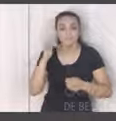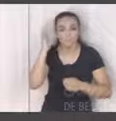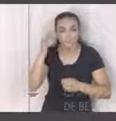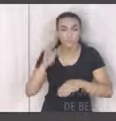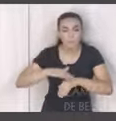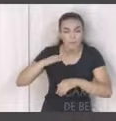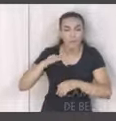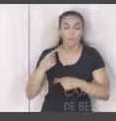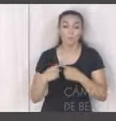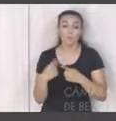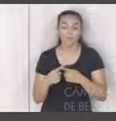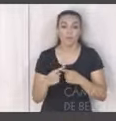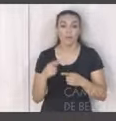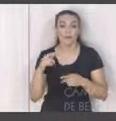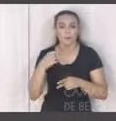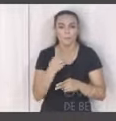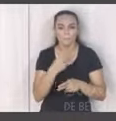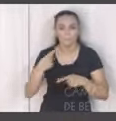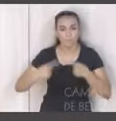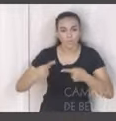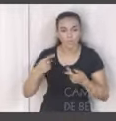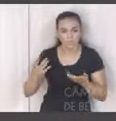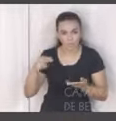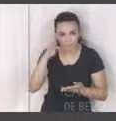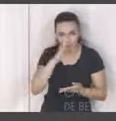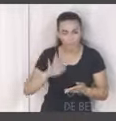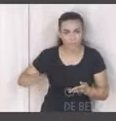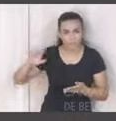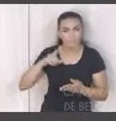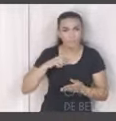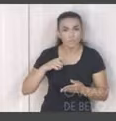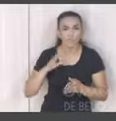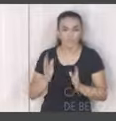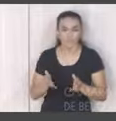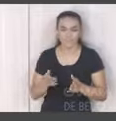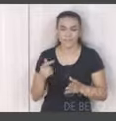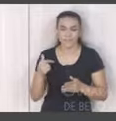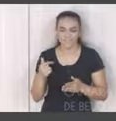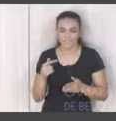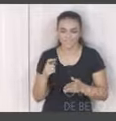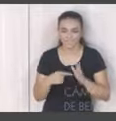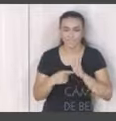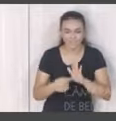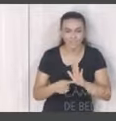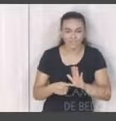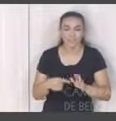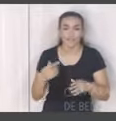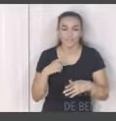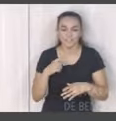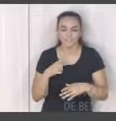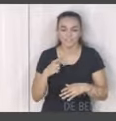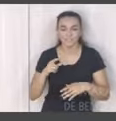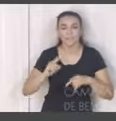mesmo porque a própria política nacional de gestão de resíduos preconiza isso. Os reciclados junto a